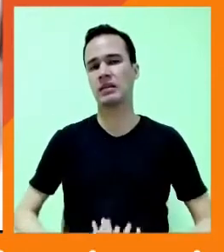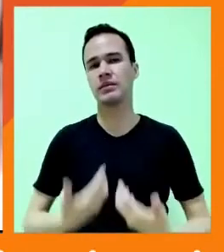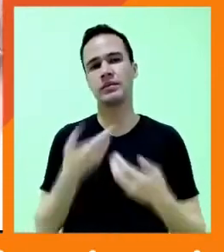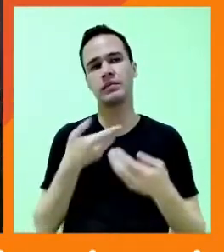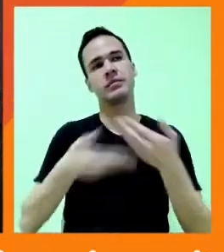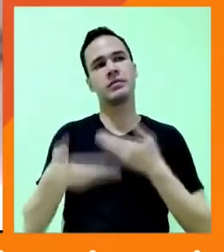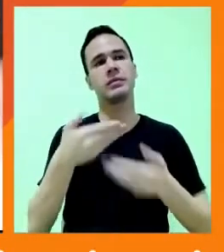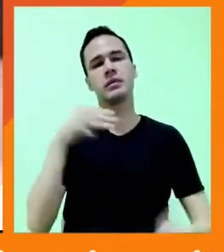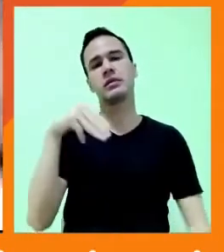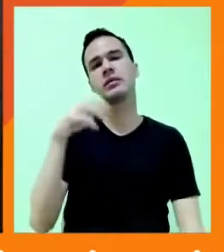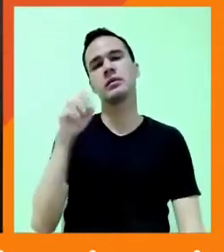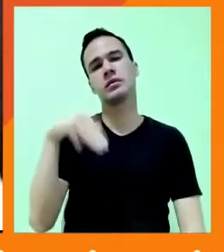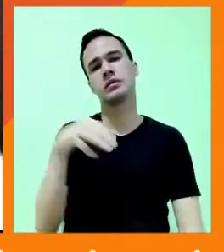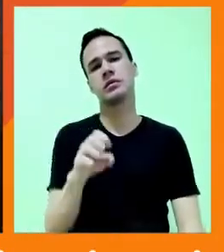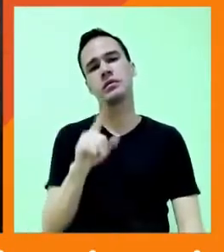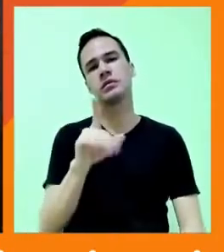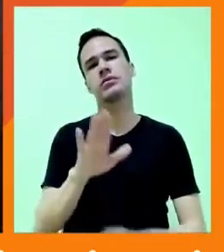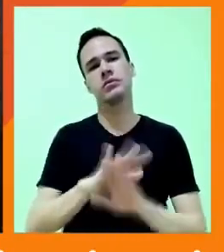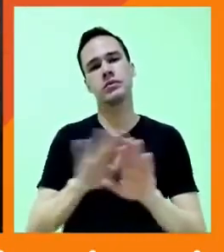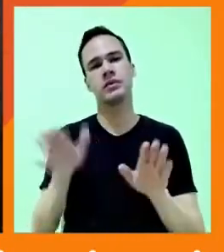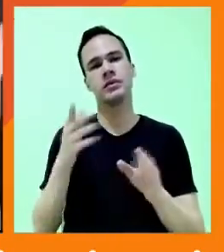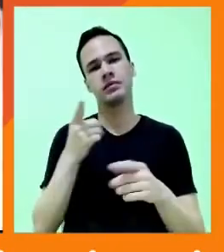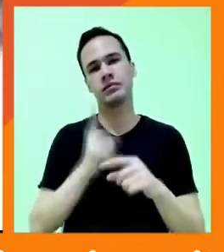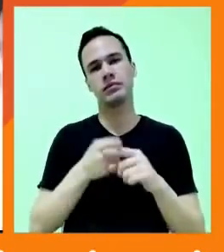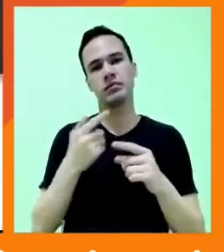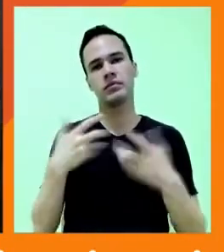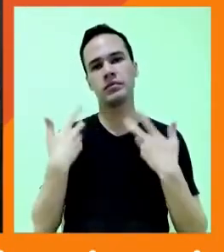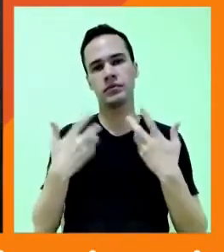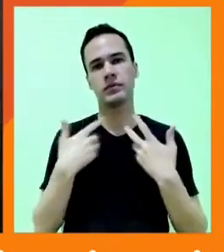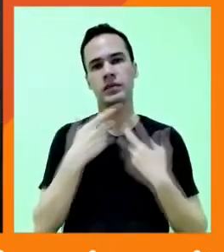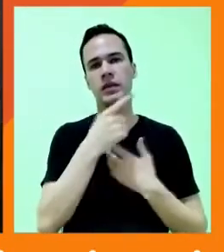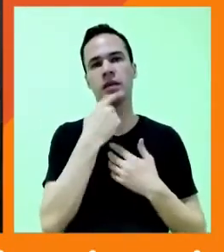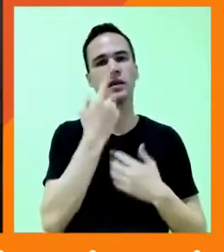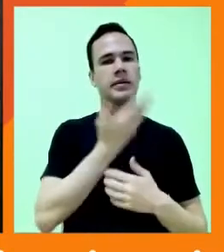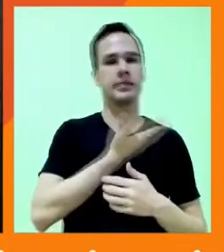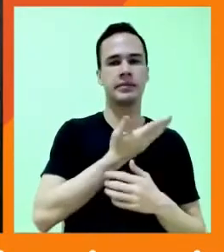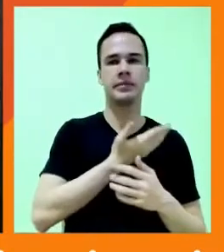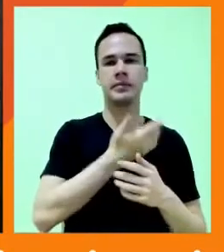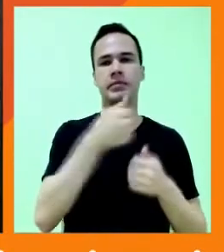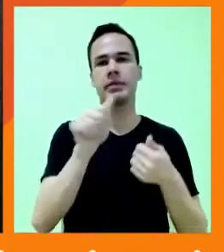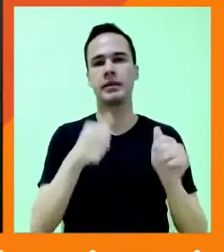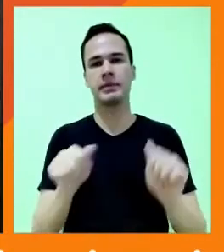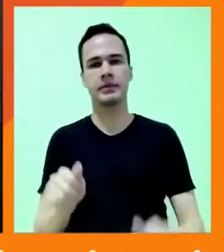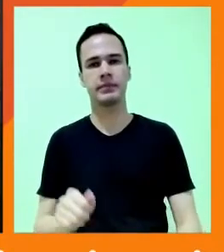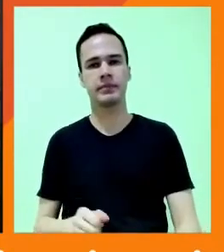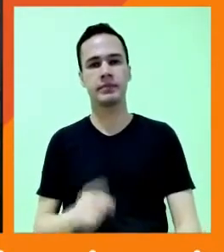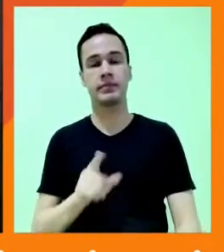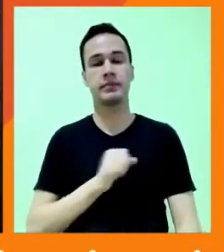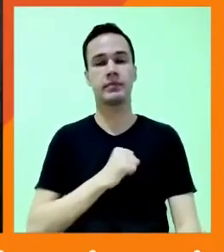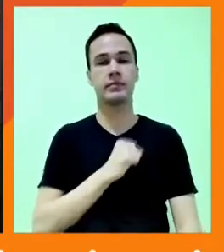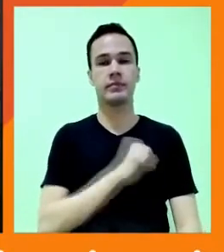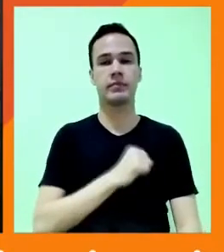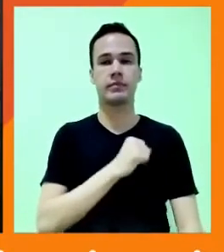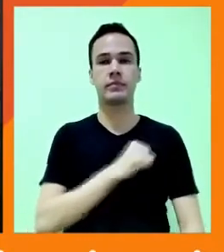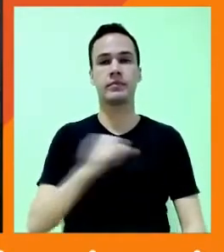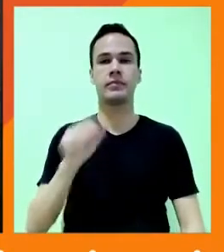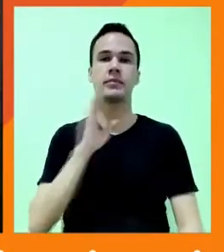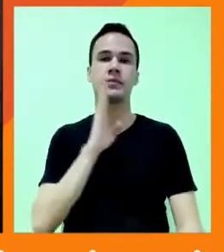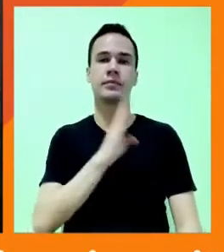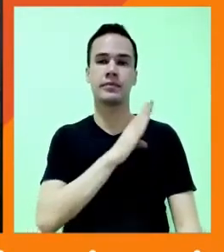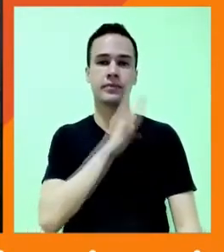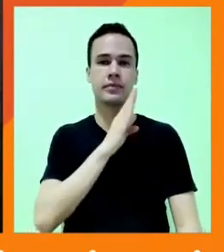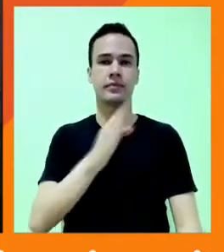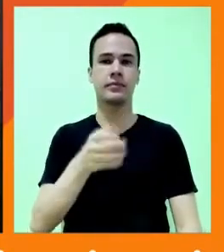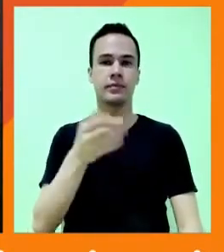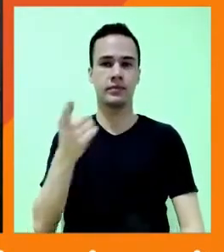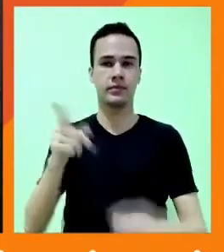Porque aí a gente tem energia, né? Marca um amigo no meme, marca o outro. Saudade de uma mesa de bar, né, minha filha? Esse meme que